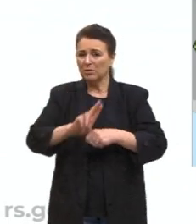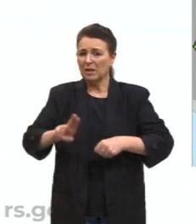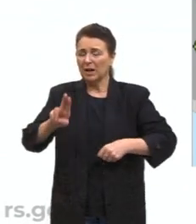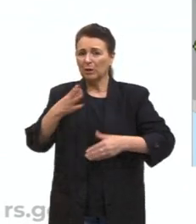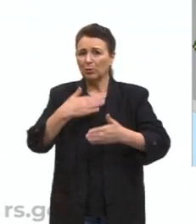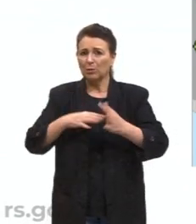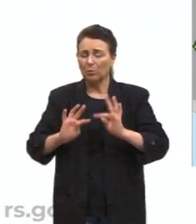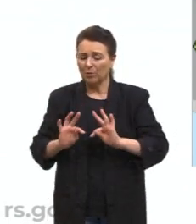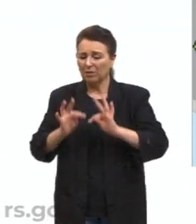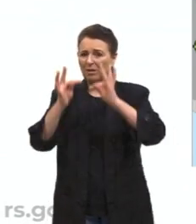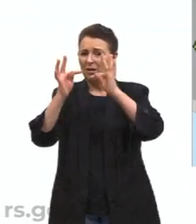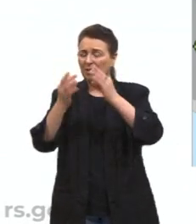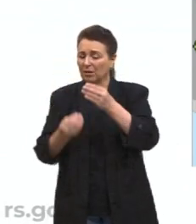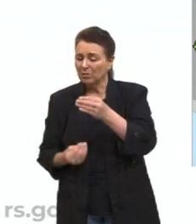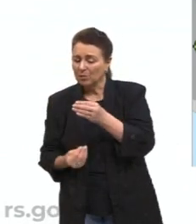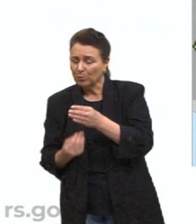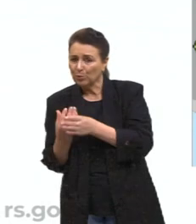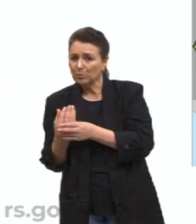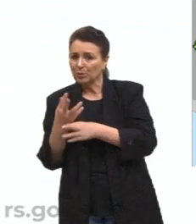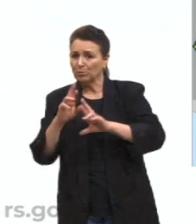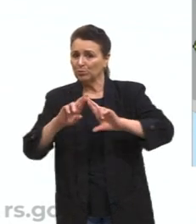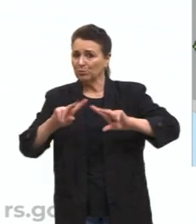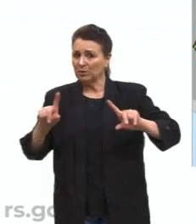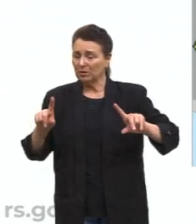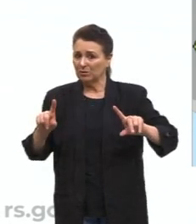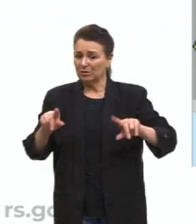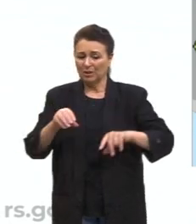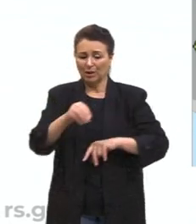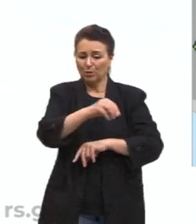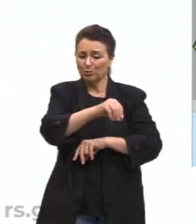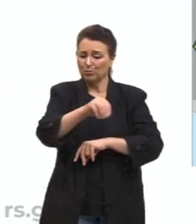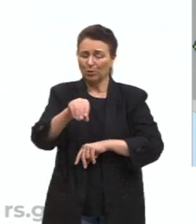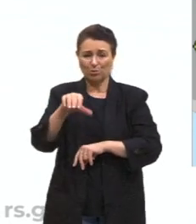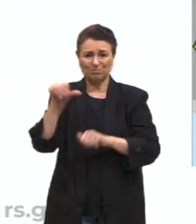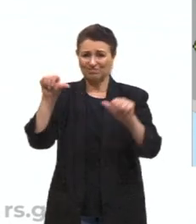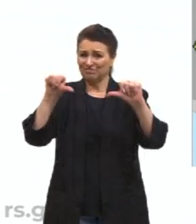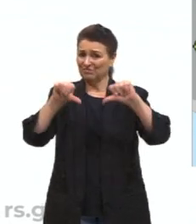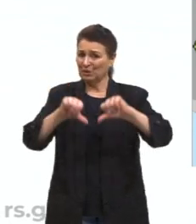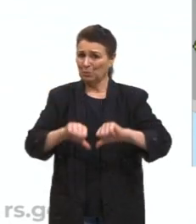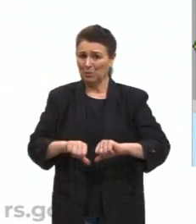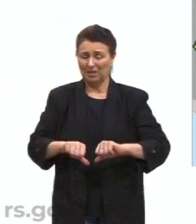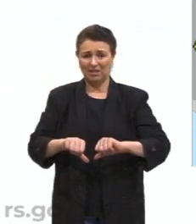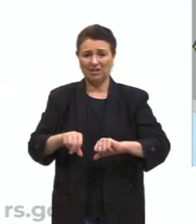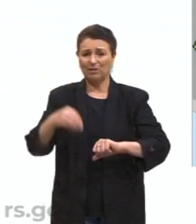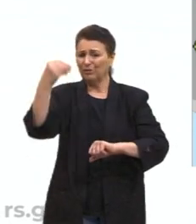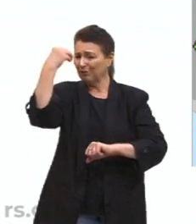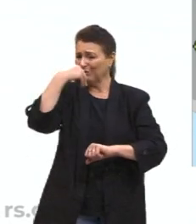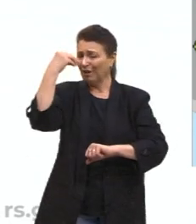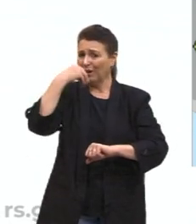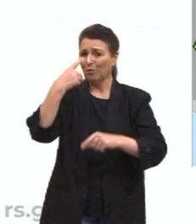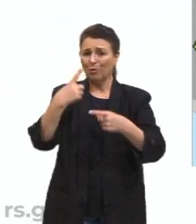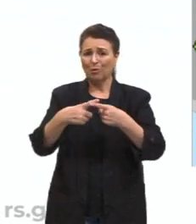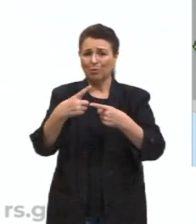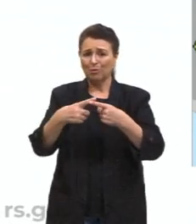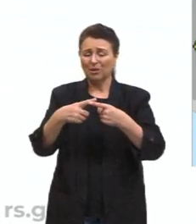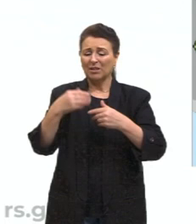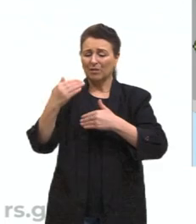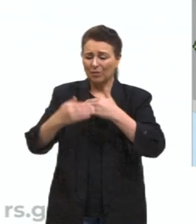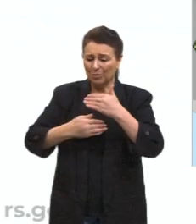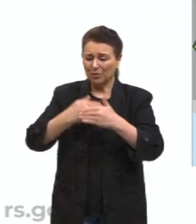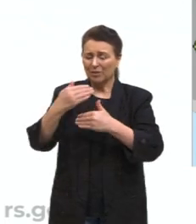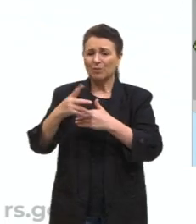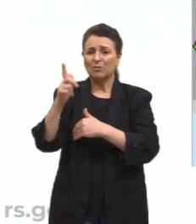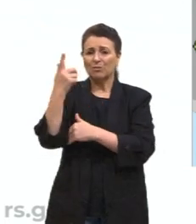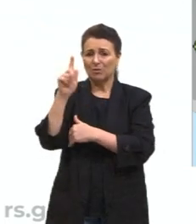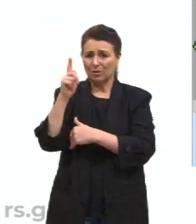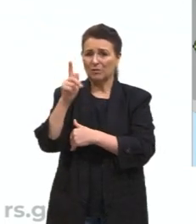de produção, né? Não é um solo fértil, É um solo super frágil, ele já sofreu alguns processos geográficos que a gente